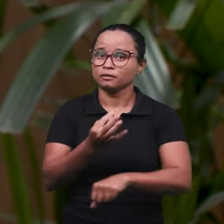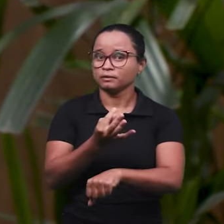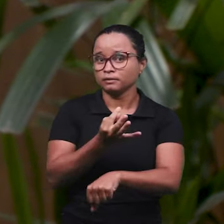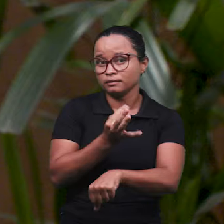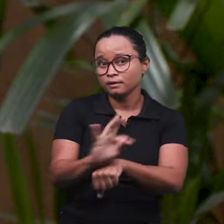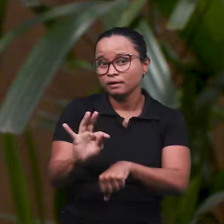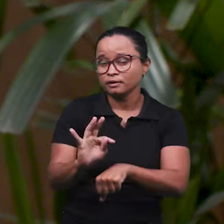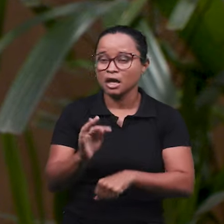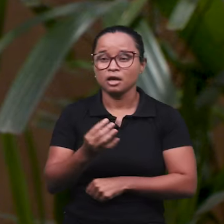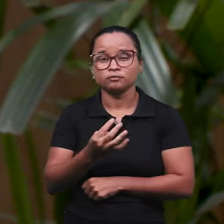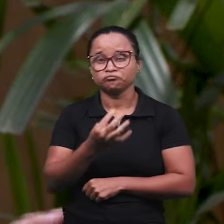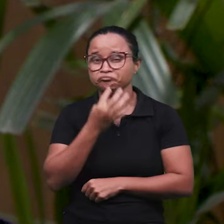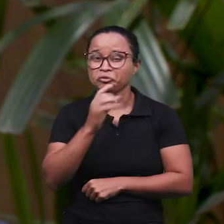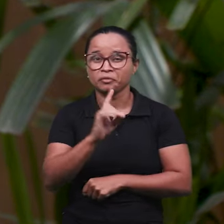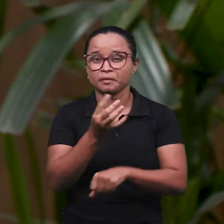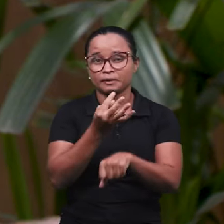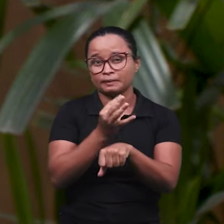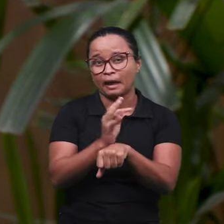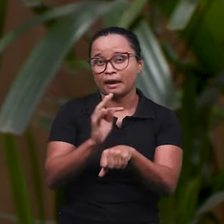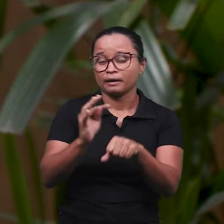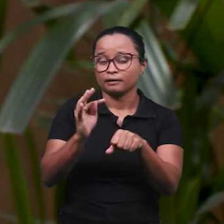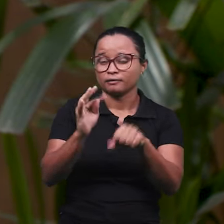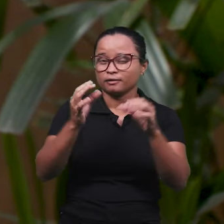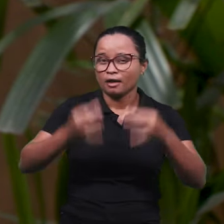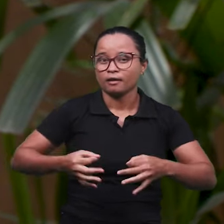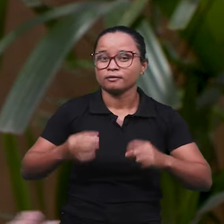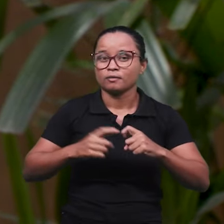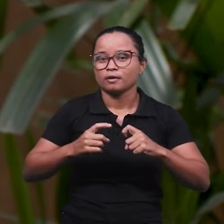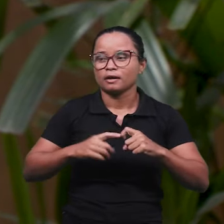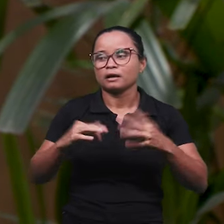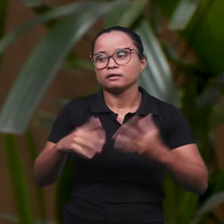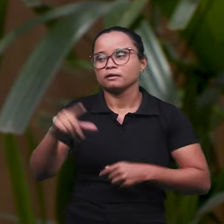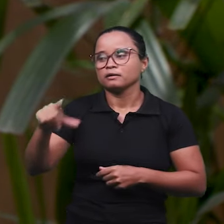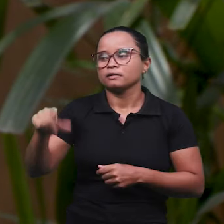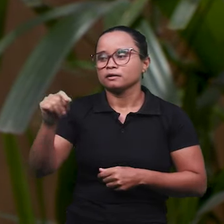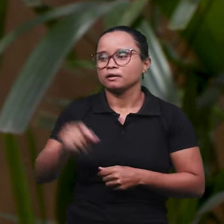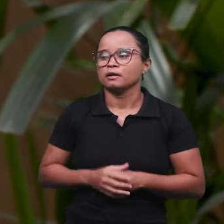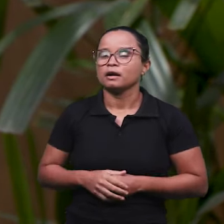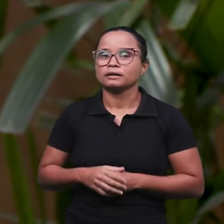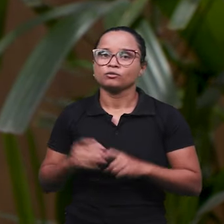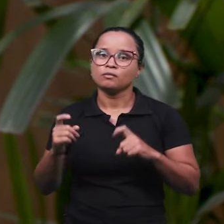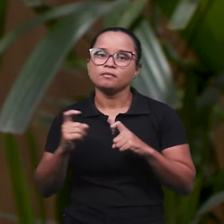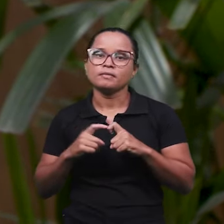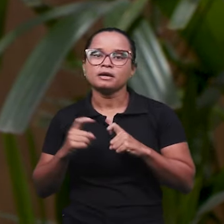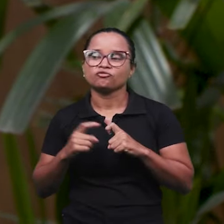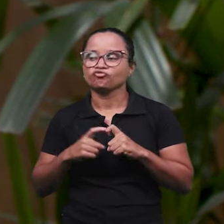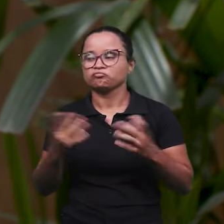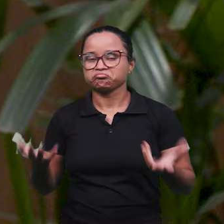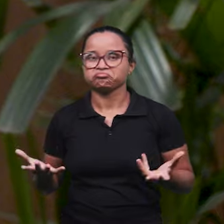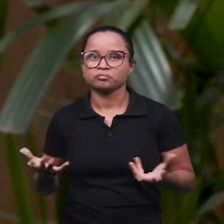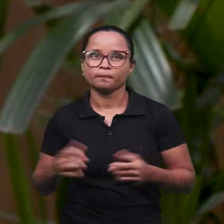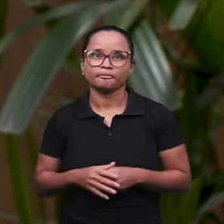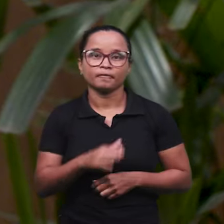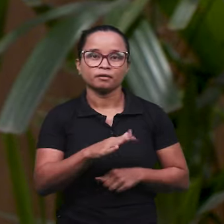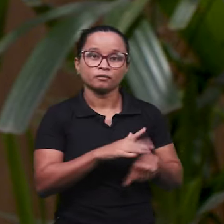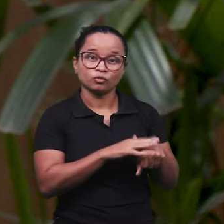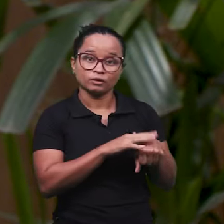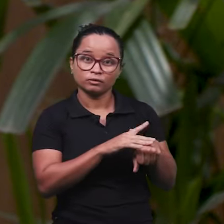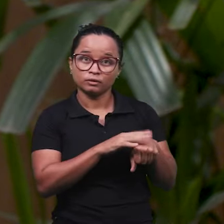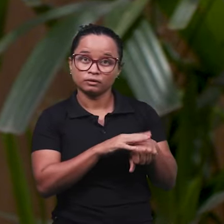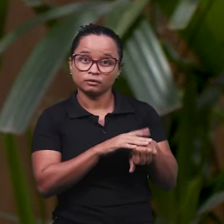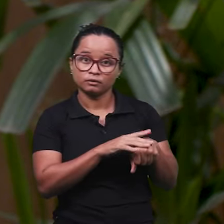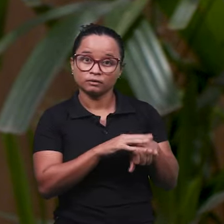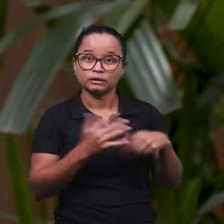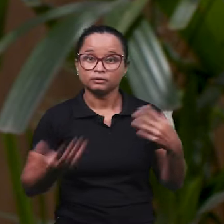técnica, ele não tem conhecimento técnico, ele prefere ficar, muitas vezes, com a palavra do perito. E essa pessoa está doente de